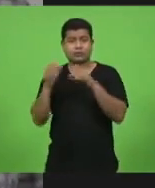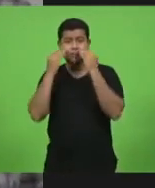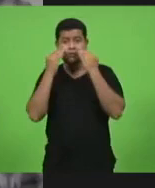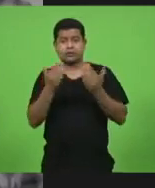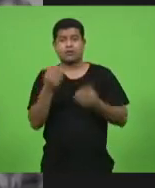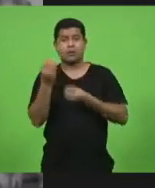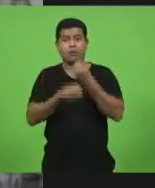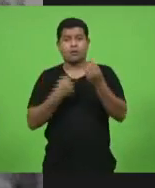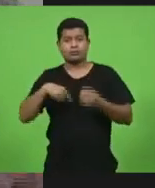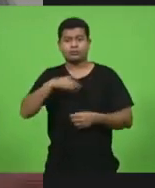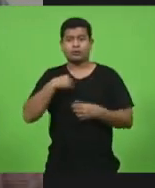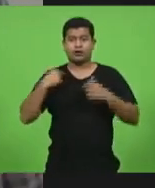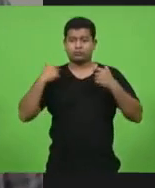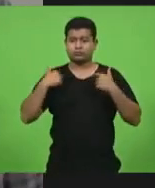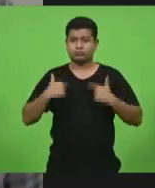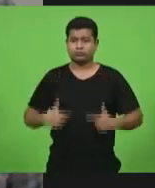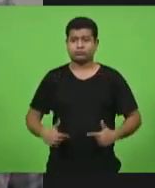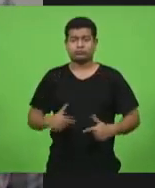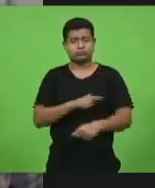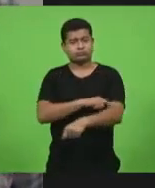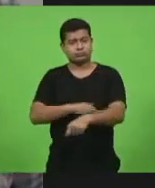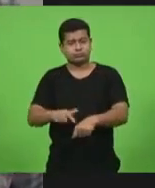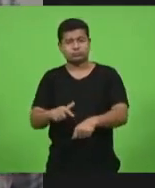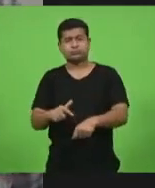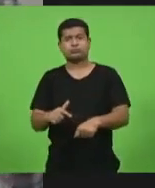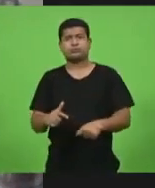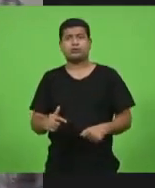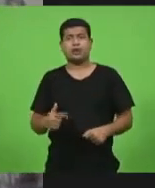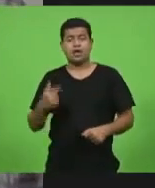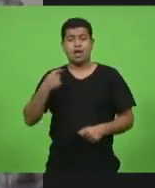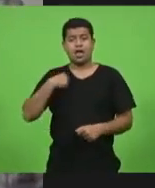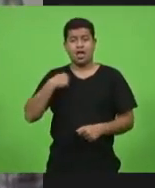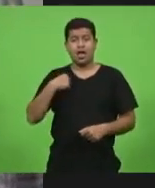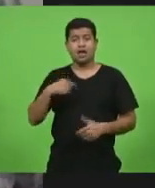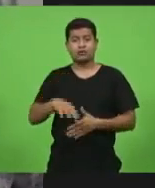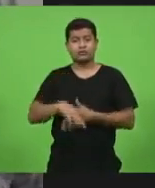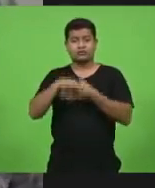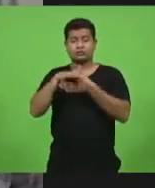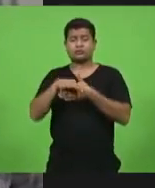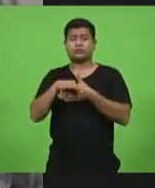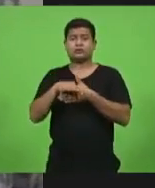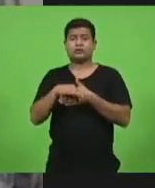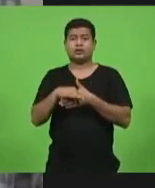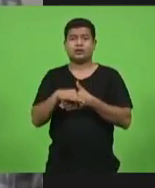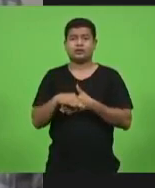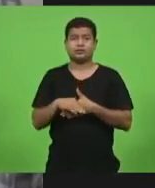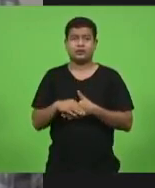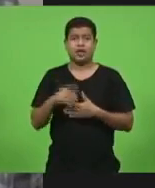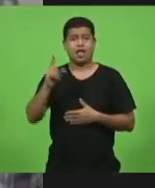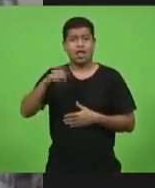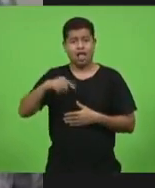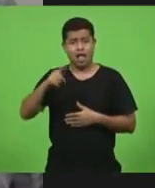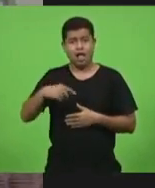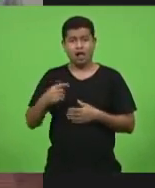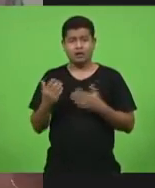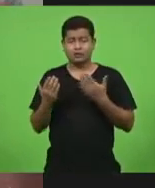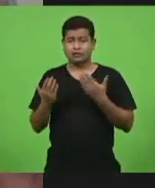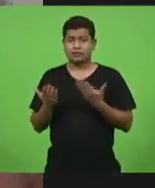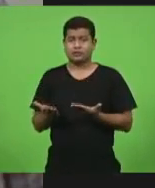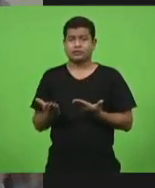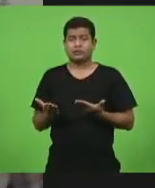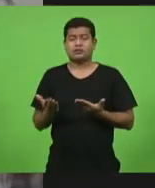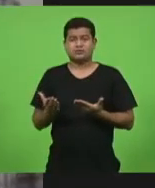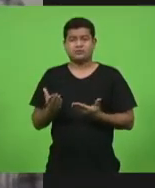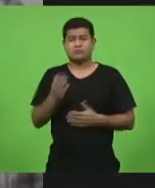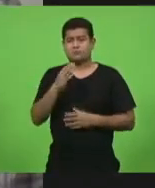comportar e pra mim ainda o líder maior é aquele que deve dar esse exemplo o exemplo de